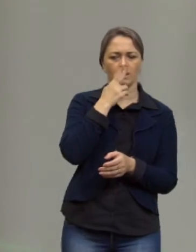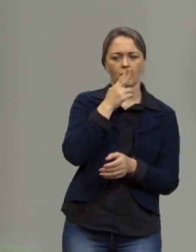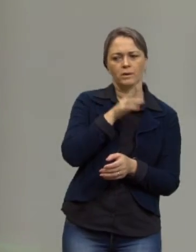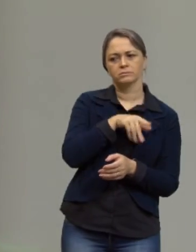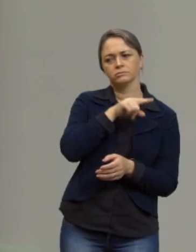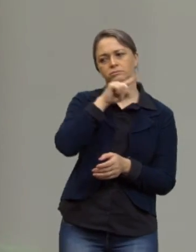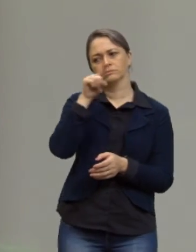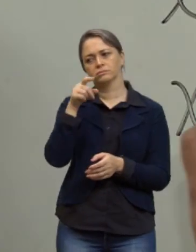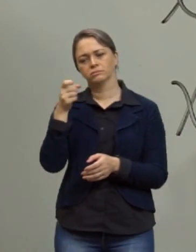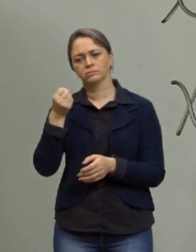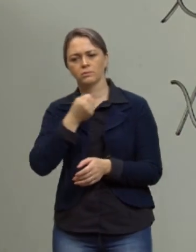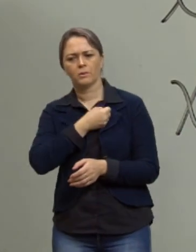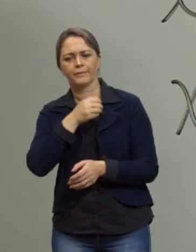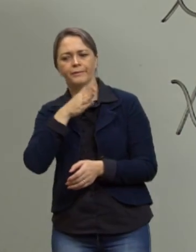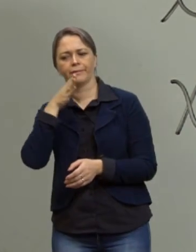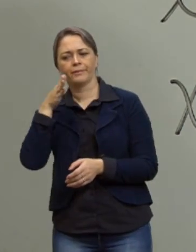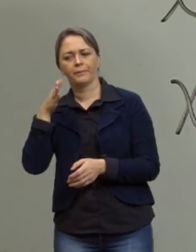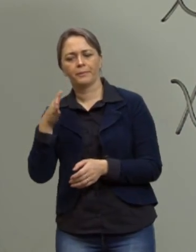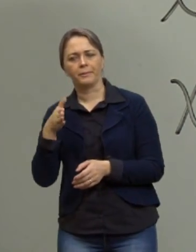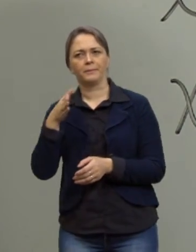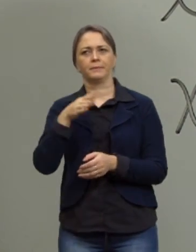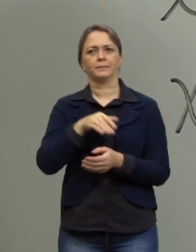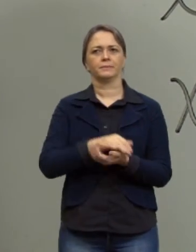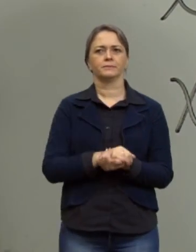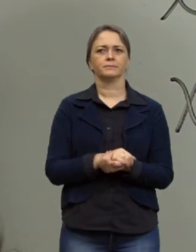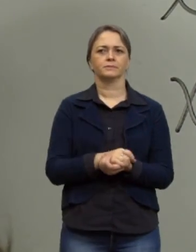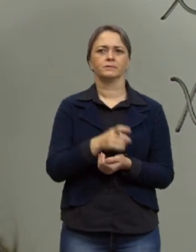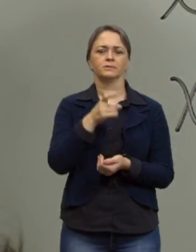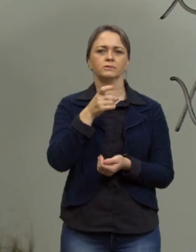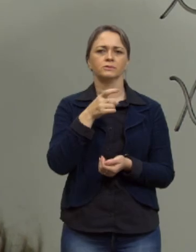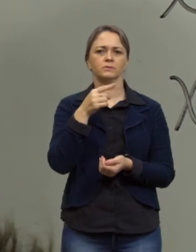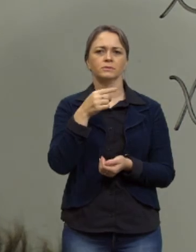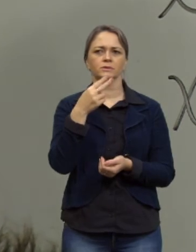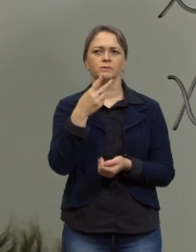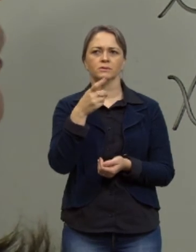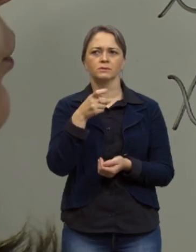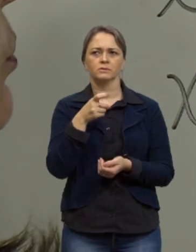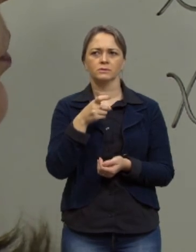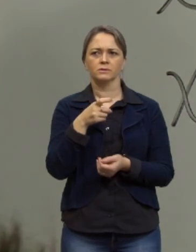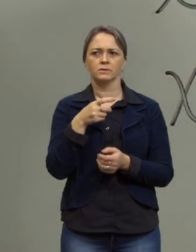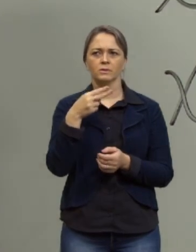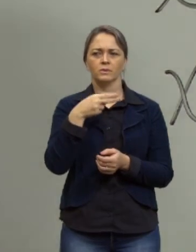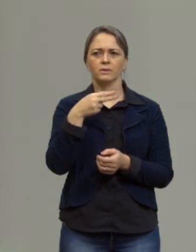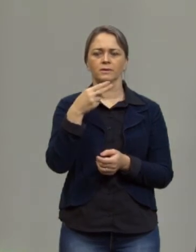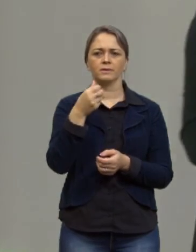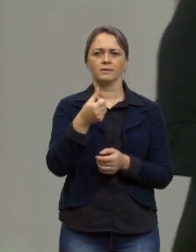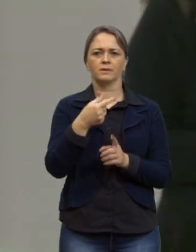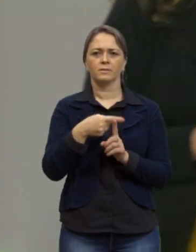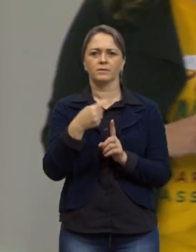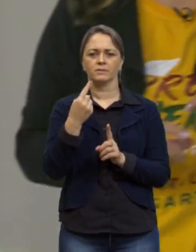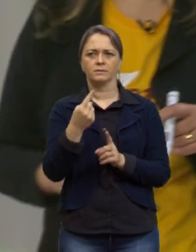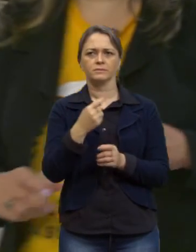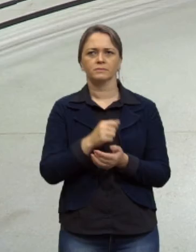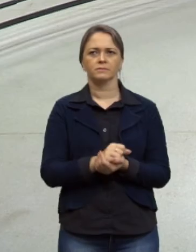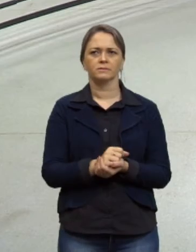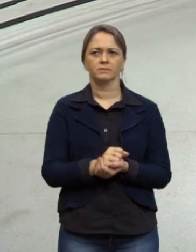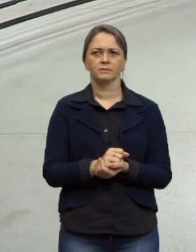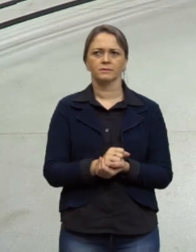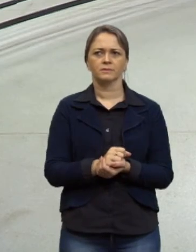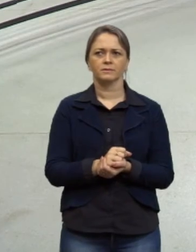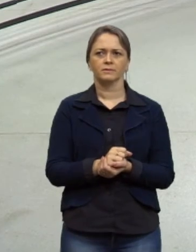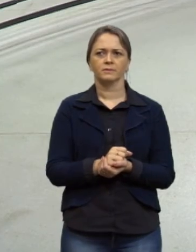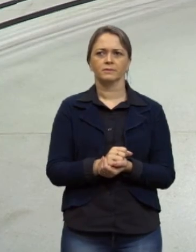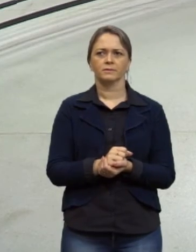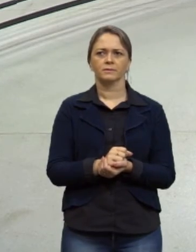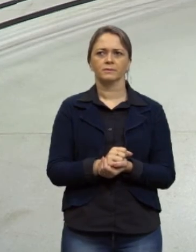depois x menos 2x igual a 6 mais 1 acompanharam comigo o eu fiz vamos